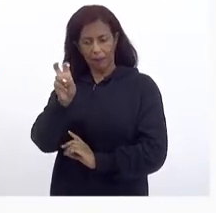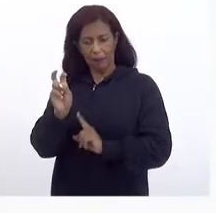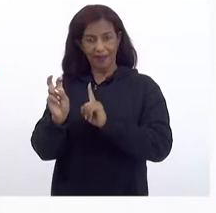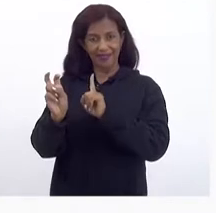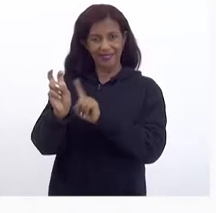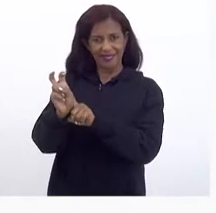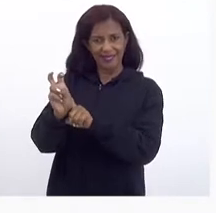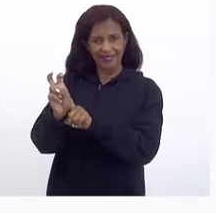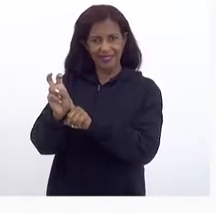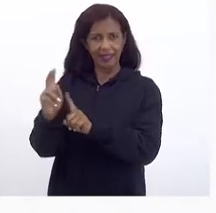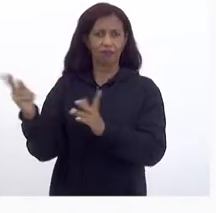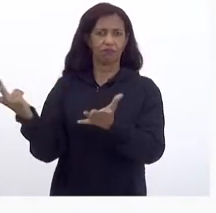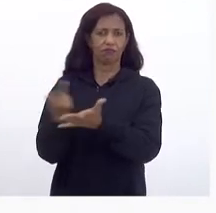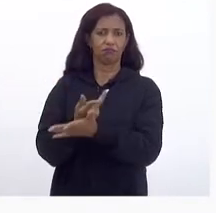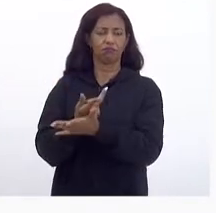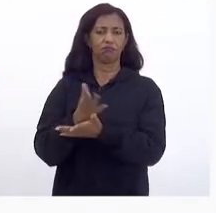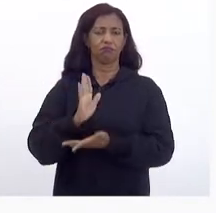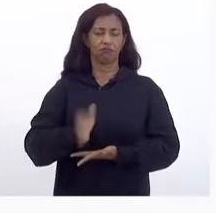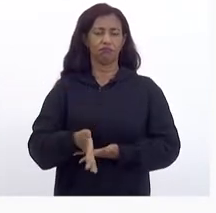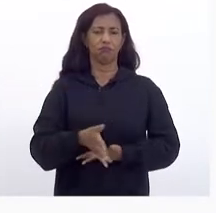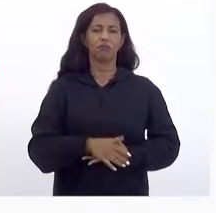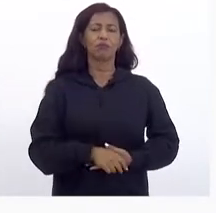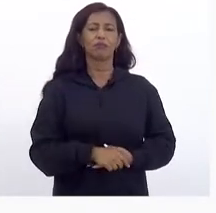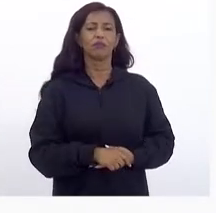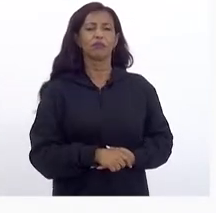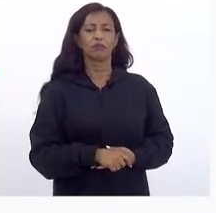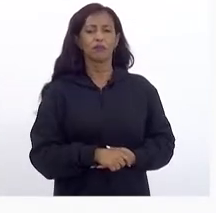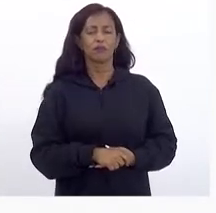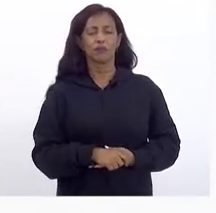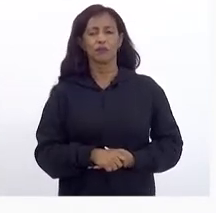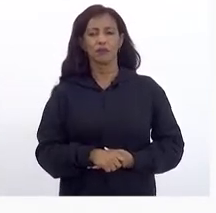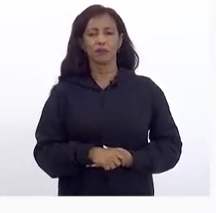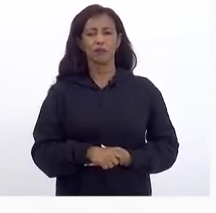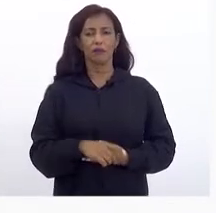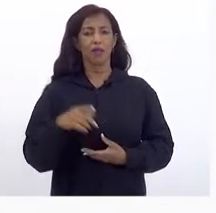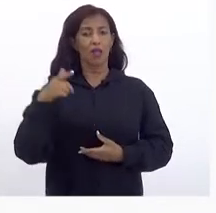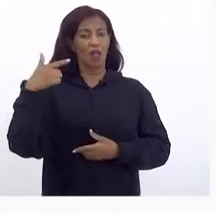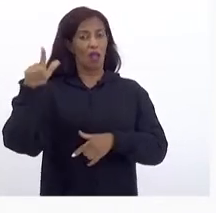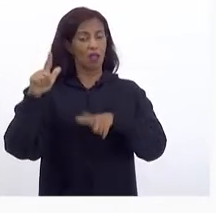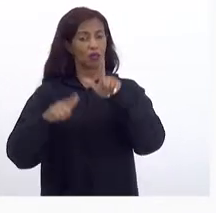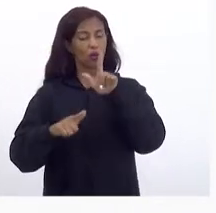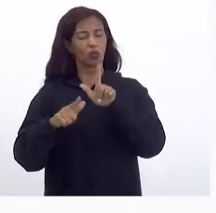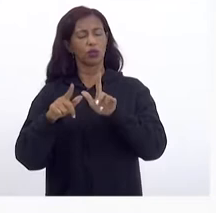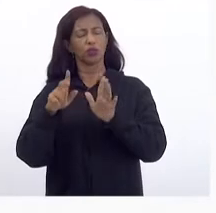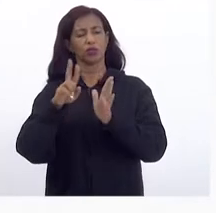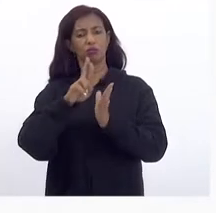Fizemos As demais Receitas